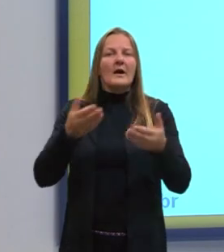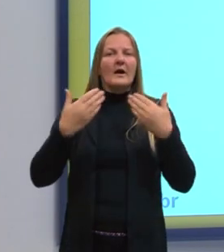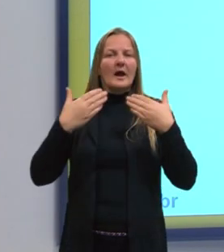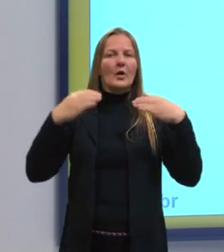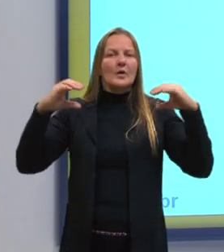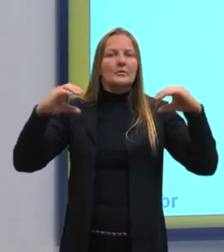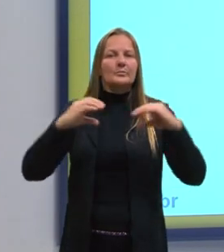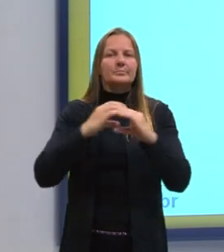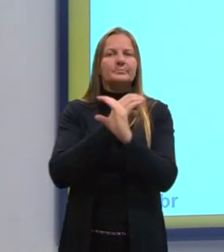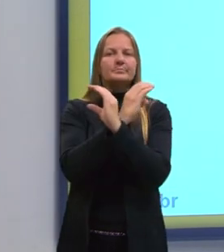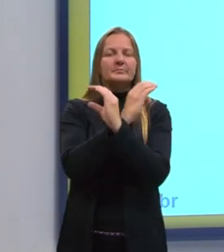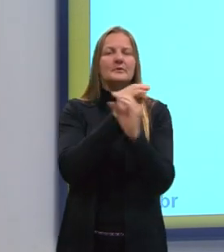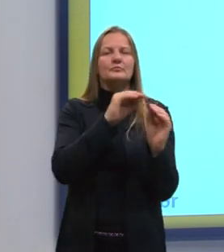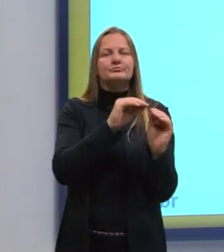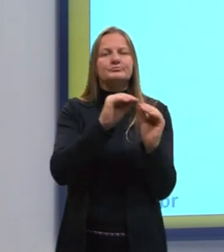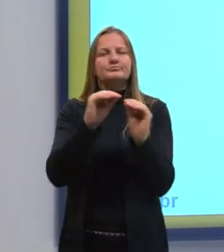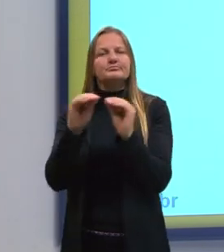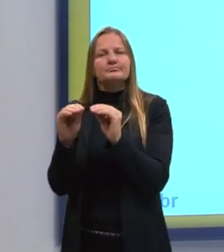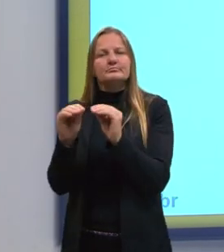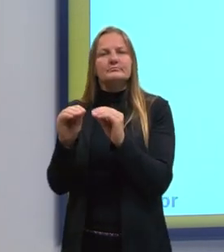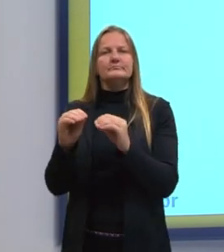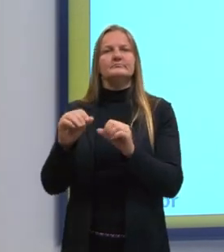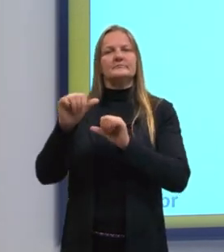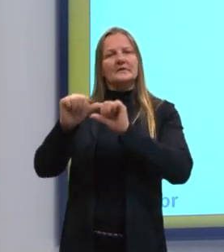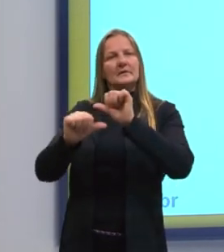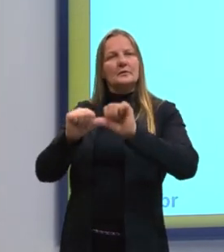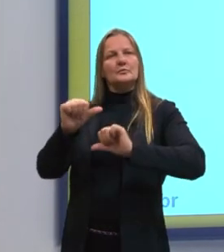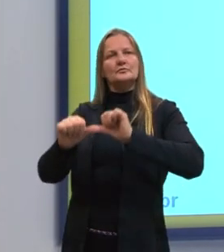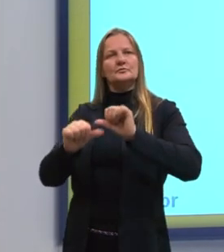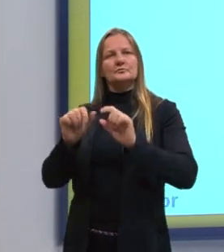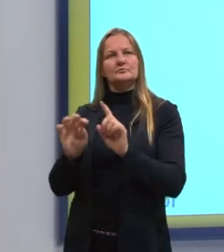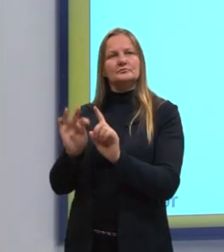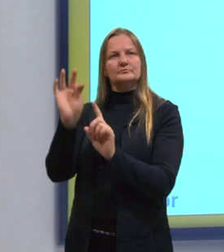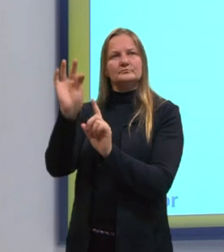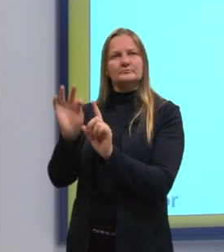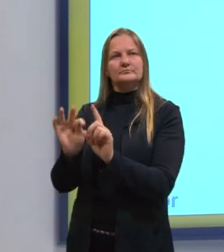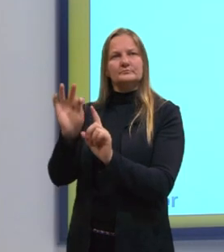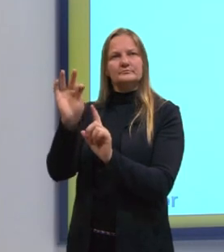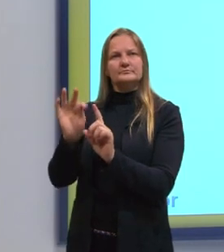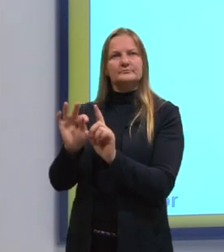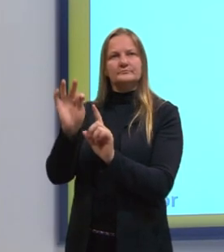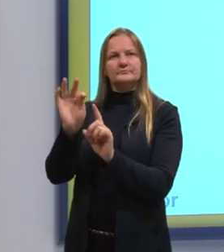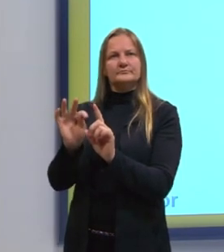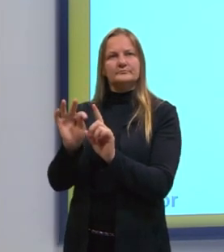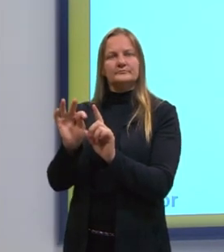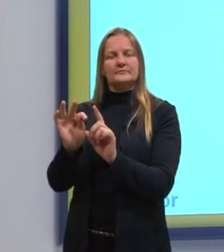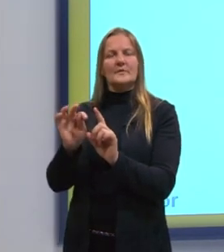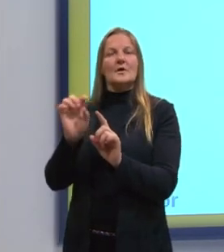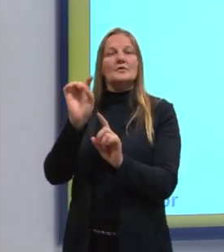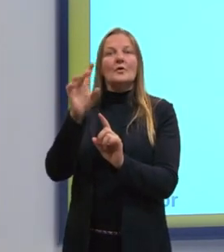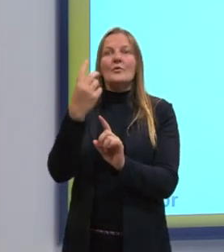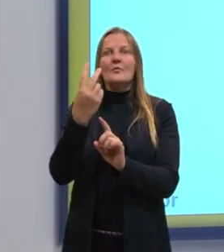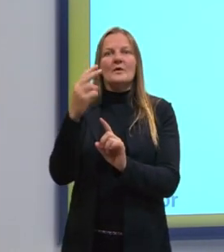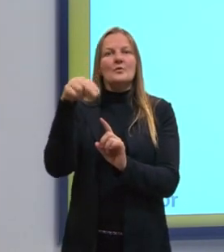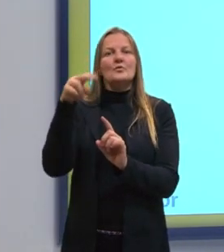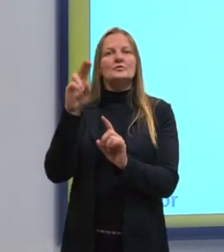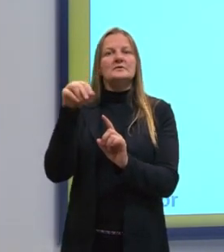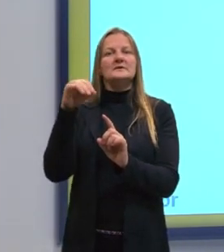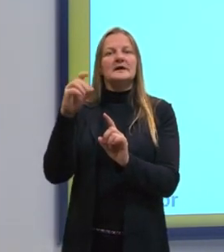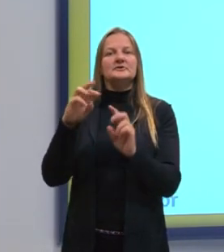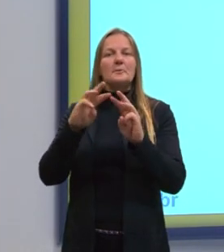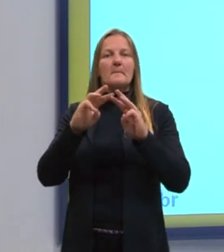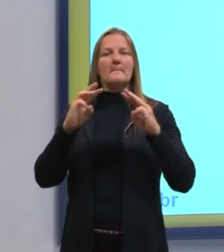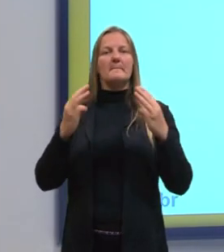né? Transferida, para, então, a gente alterar a temperatura, tá aqui, em uma unidade de massa,